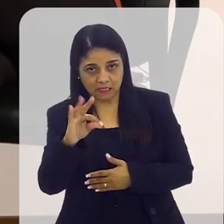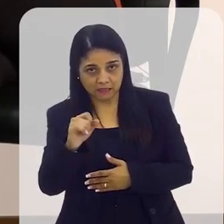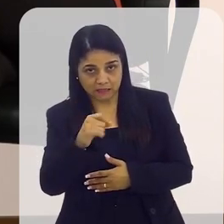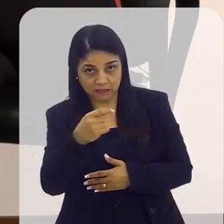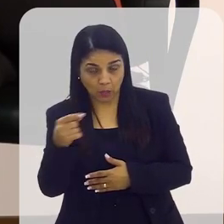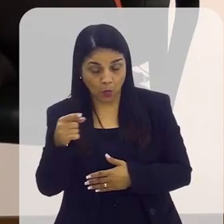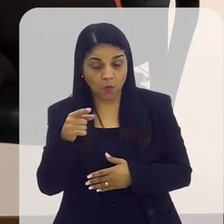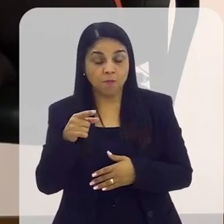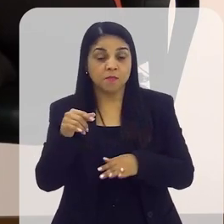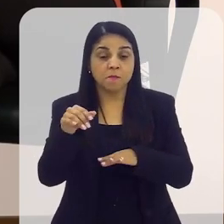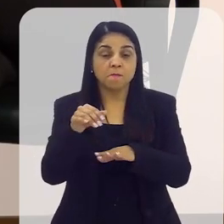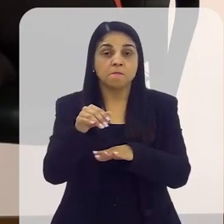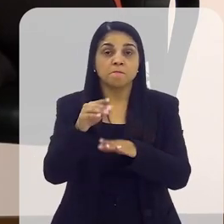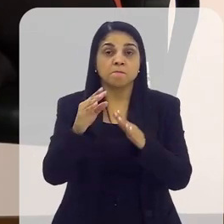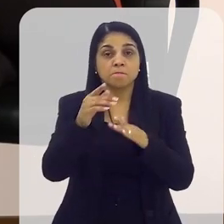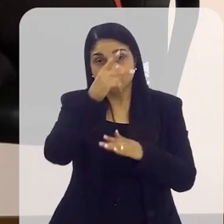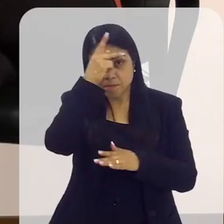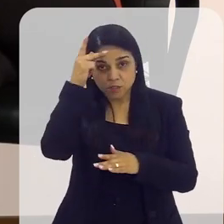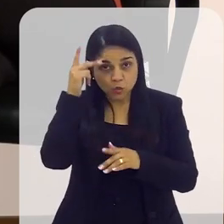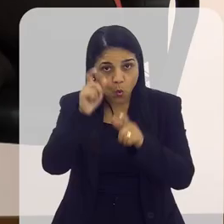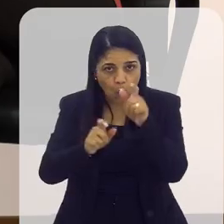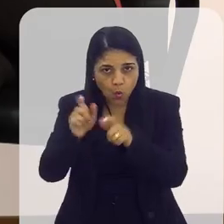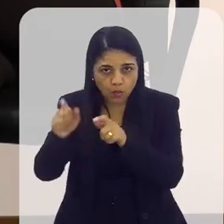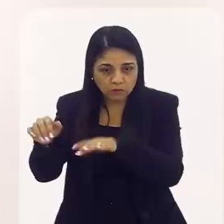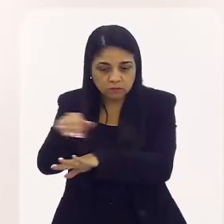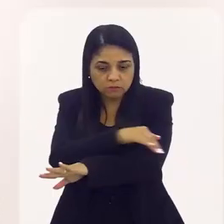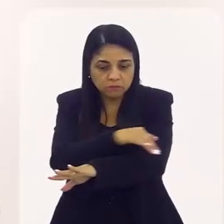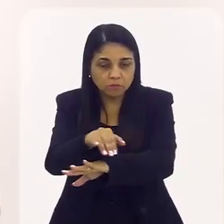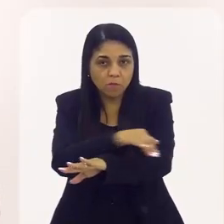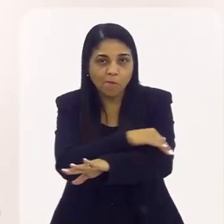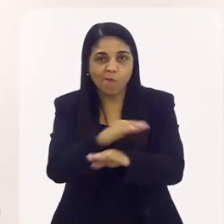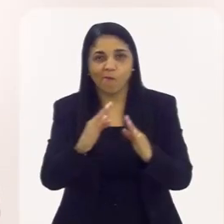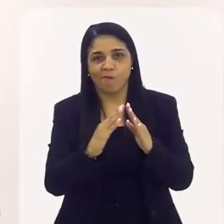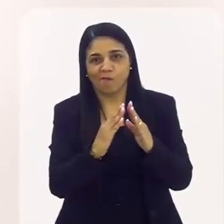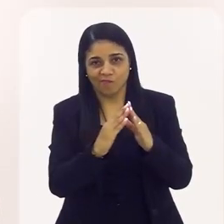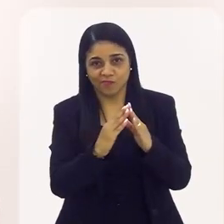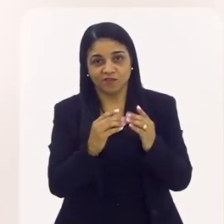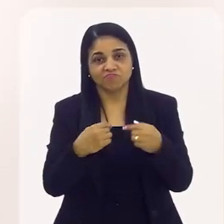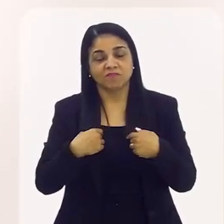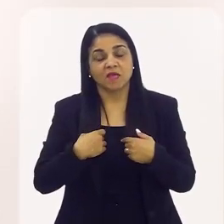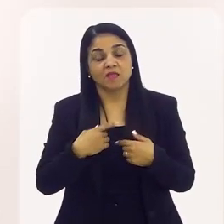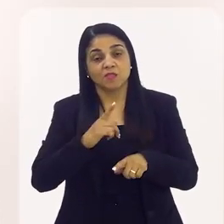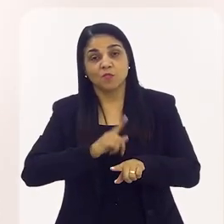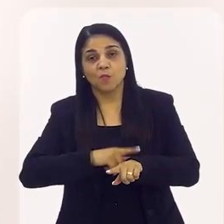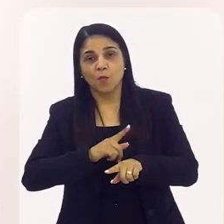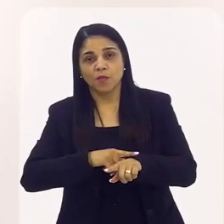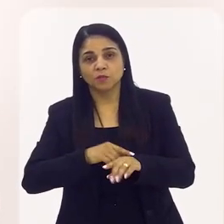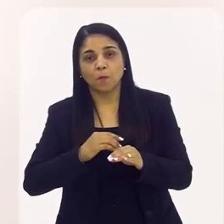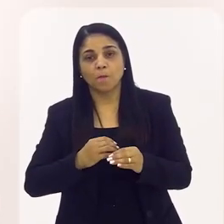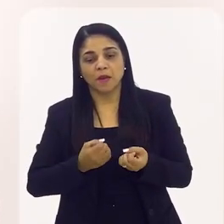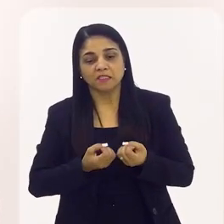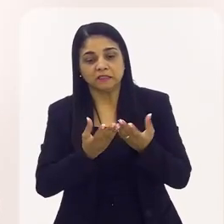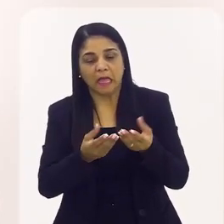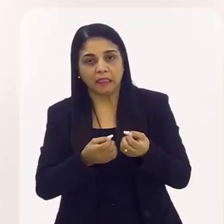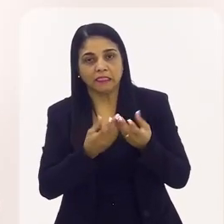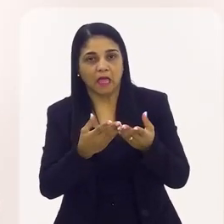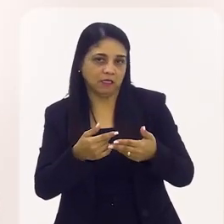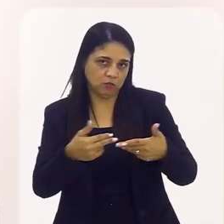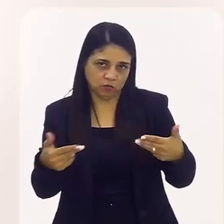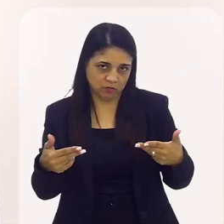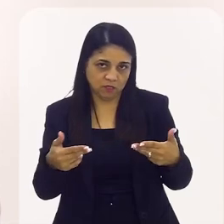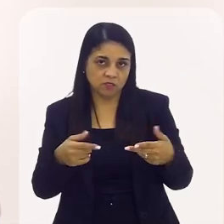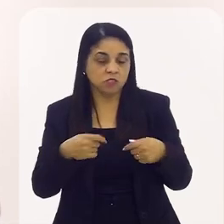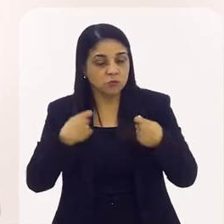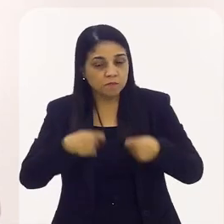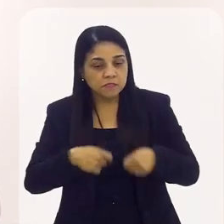situação de rua. Eu acho que está na hora de parar de dar o peixe. Temos que dar a vara. E eles também querem